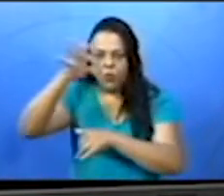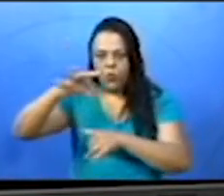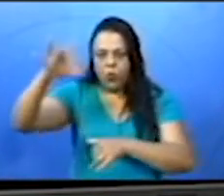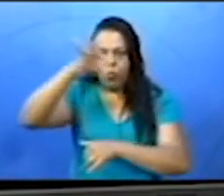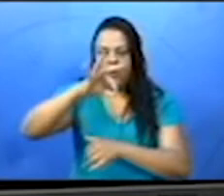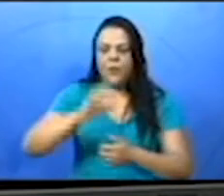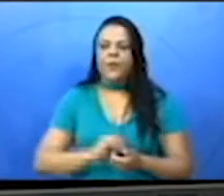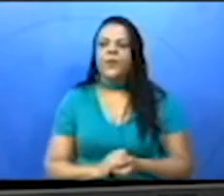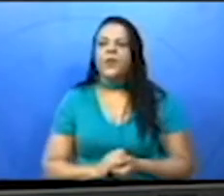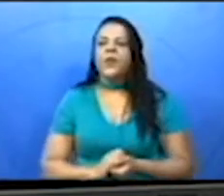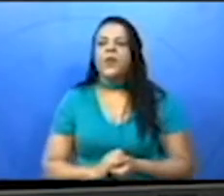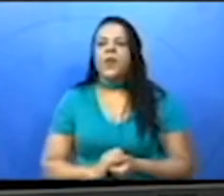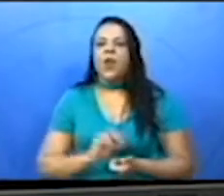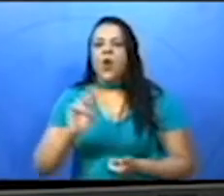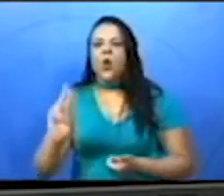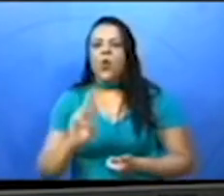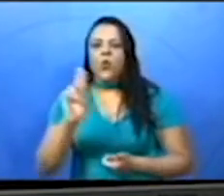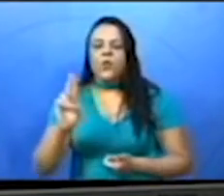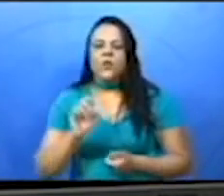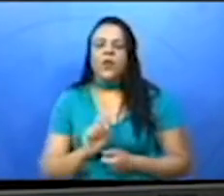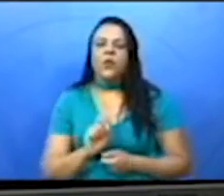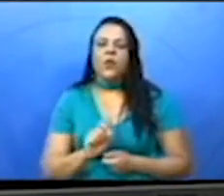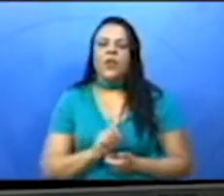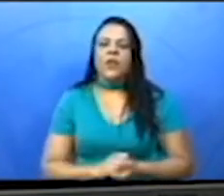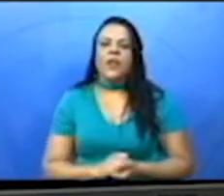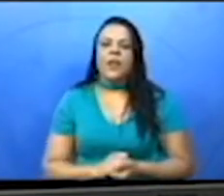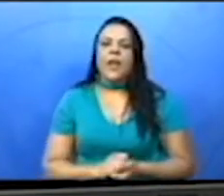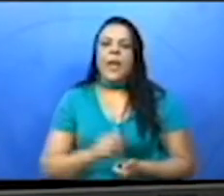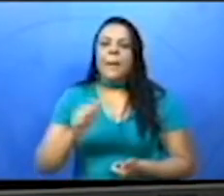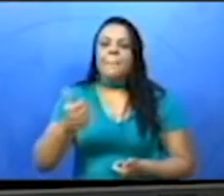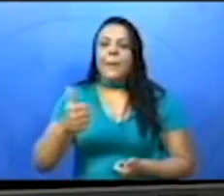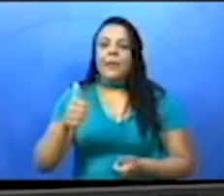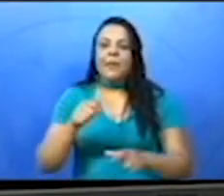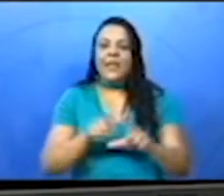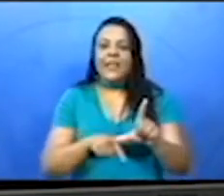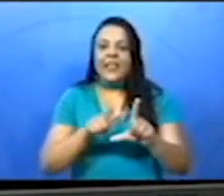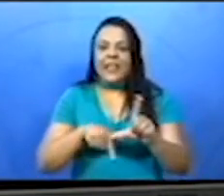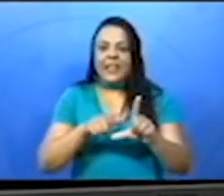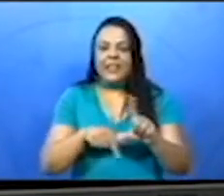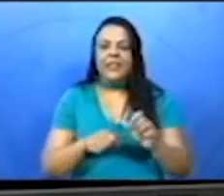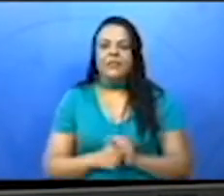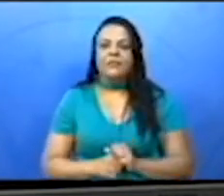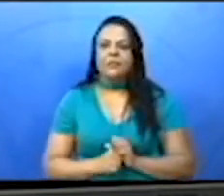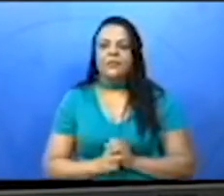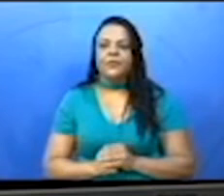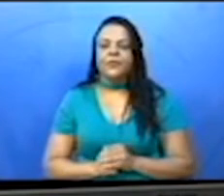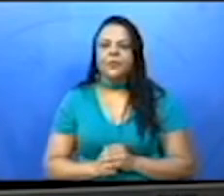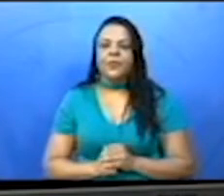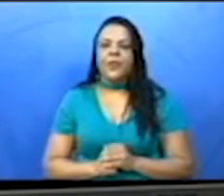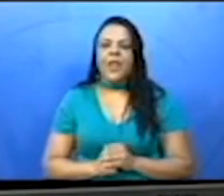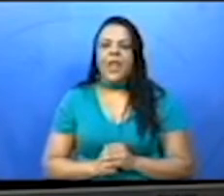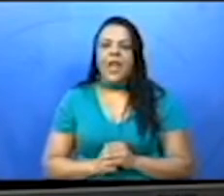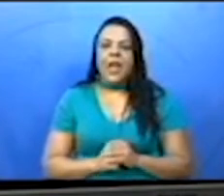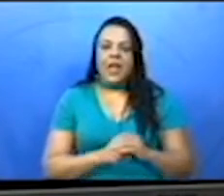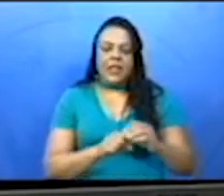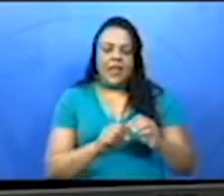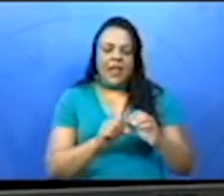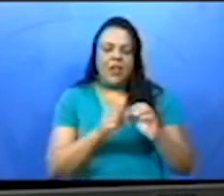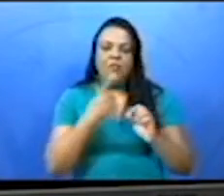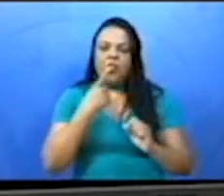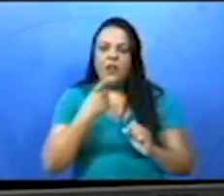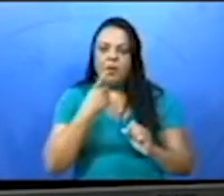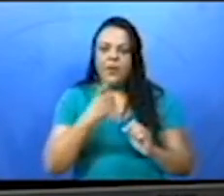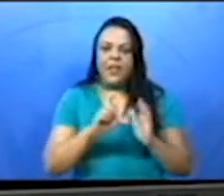recurso com a primeira letra da palavra já em destaque. É só você continuar encontrando o